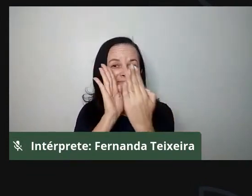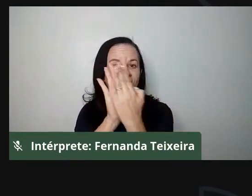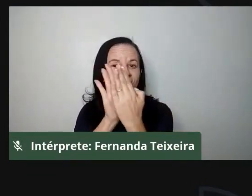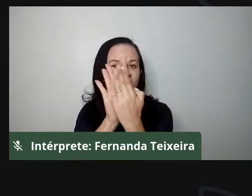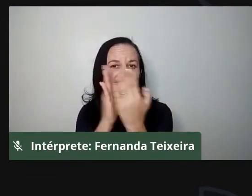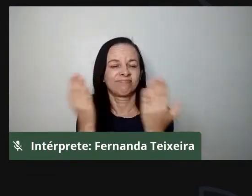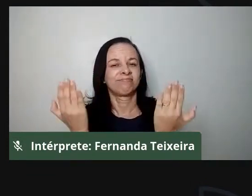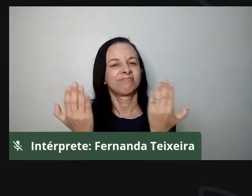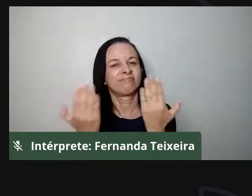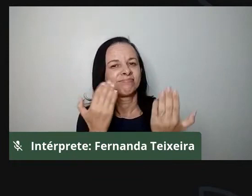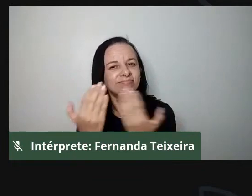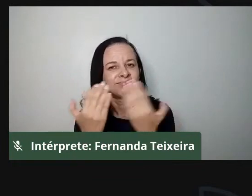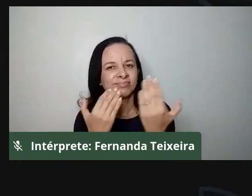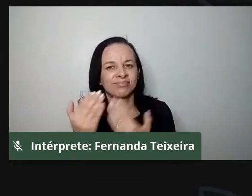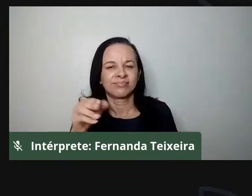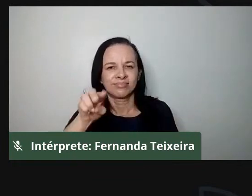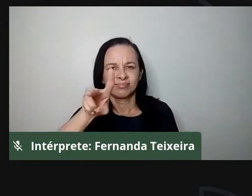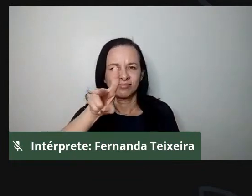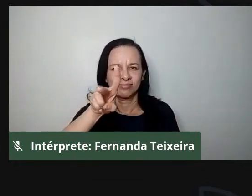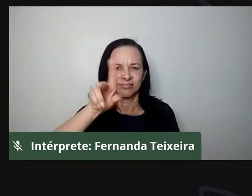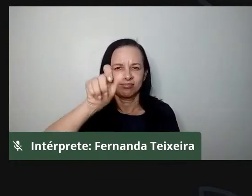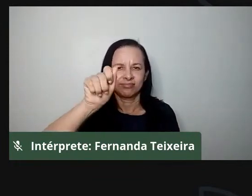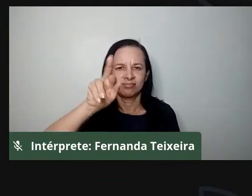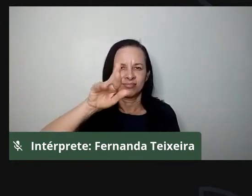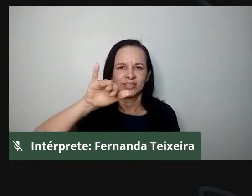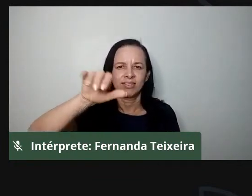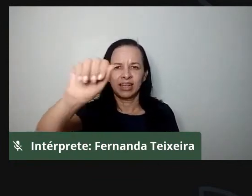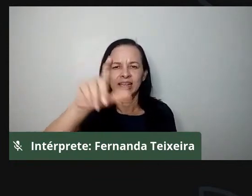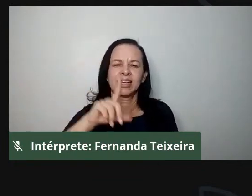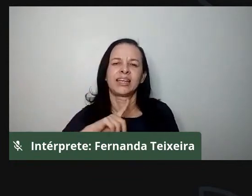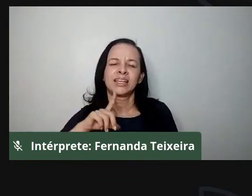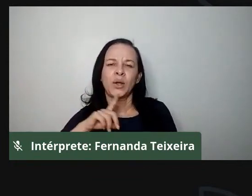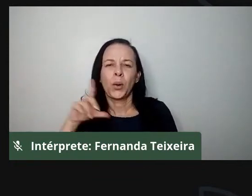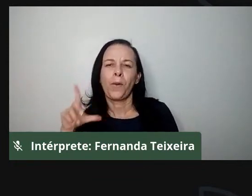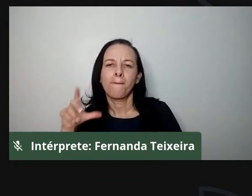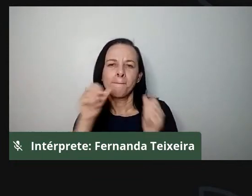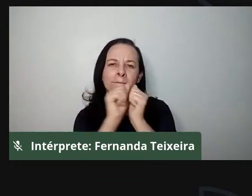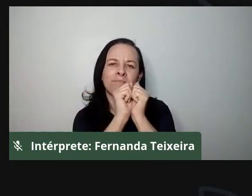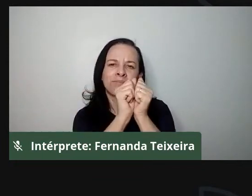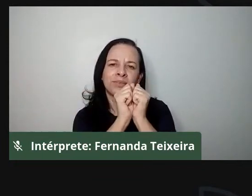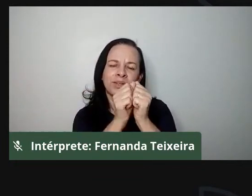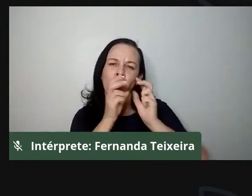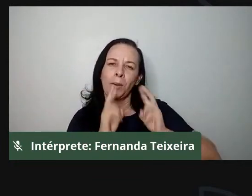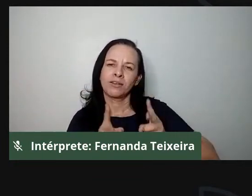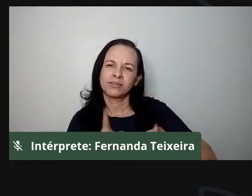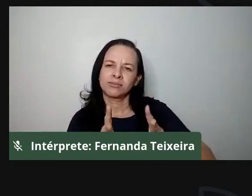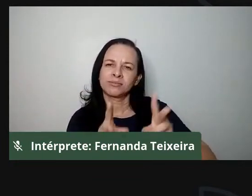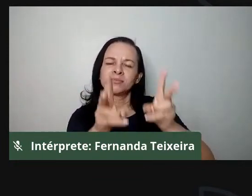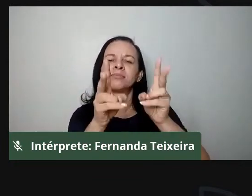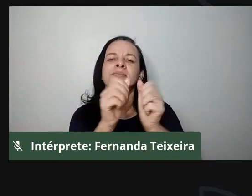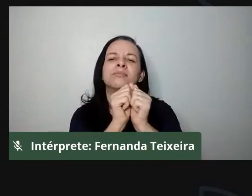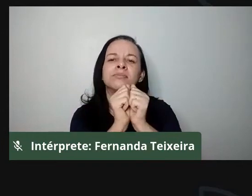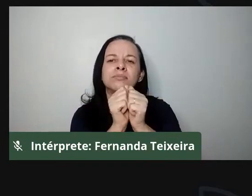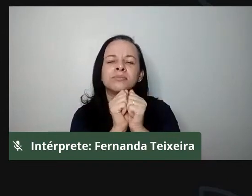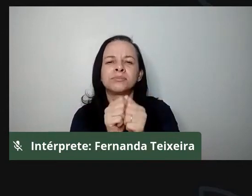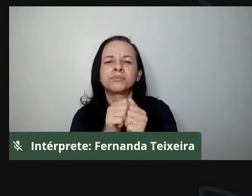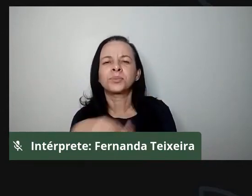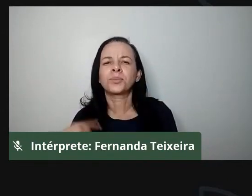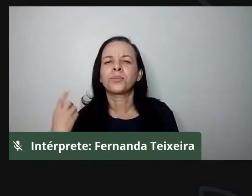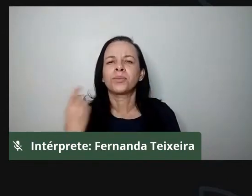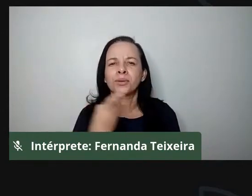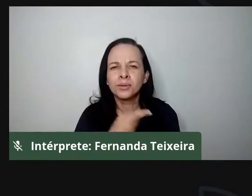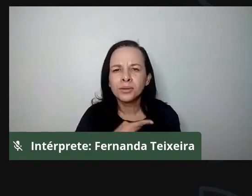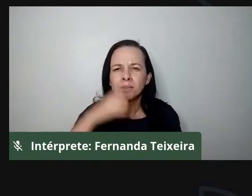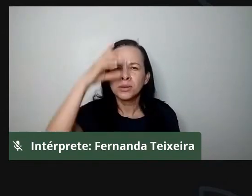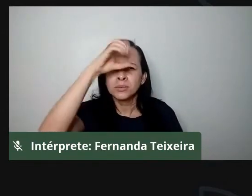aí, nossa, nossa companheira de sempre aí, né, quilombola, então, com quem a gente tem aprendido muito, no território do